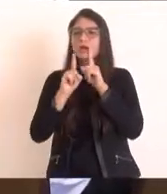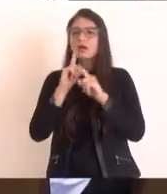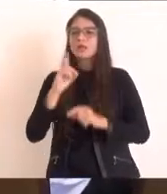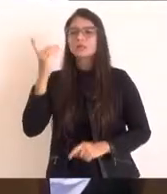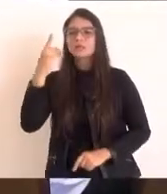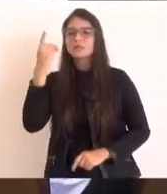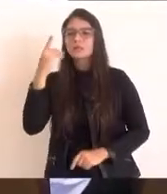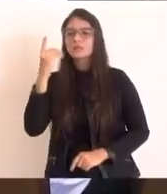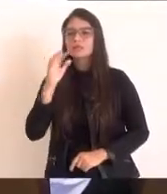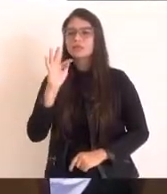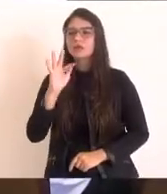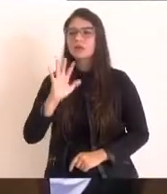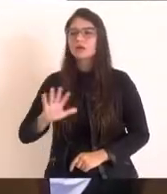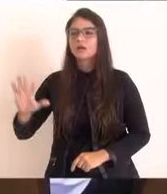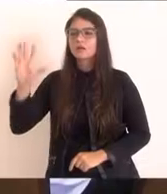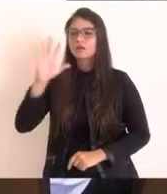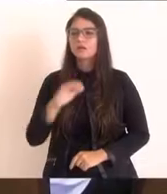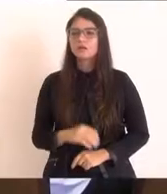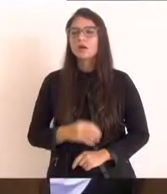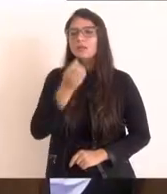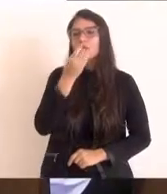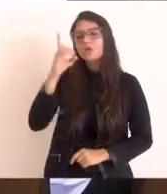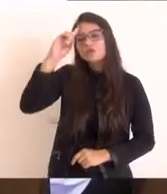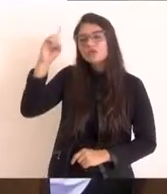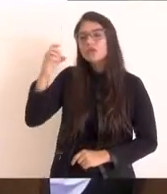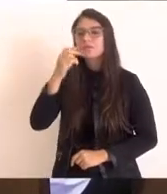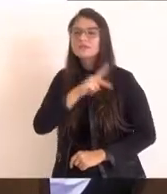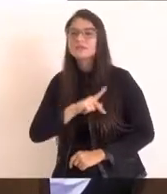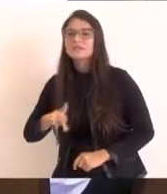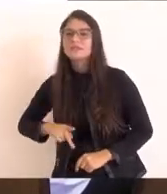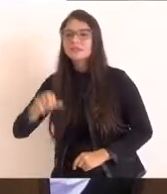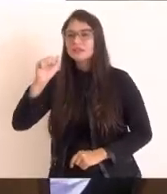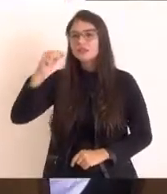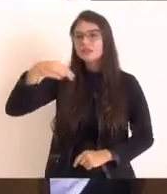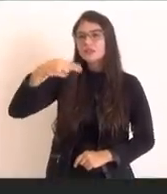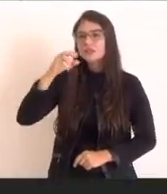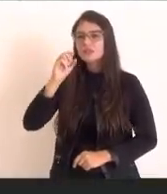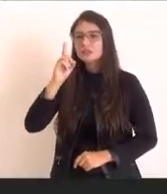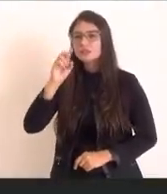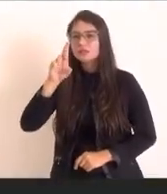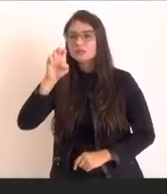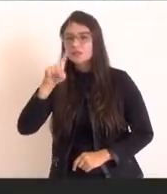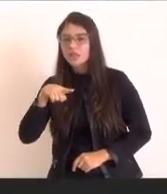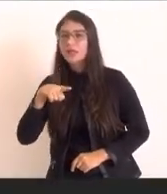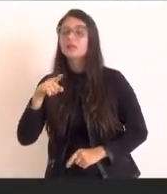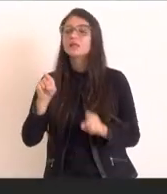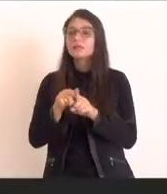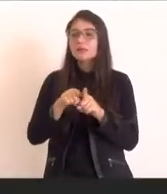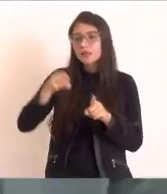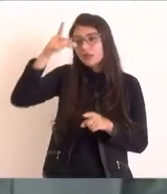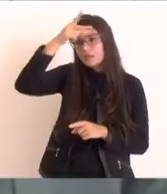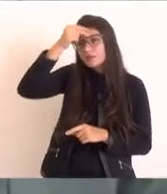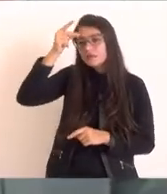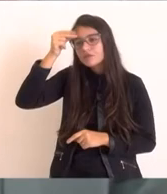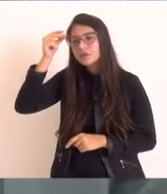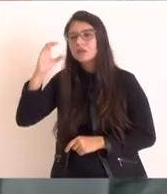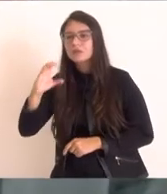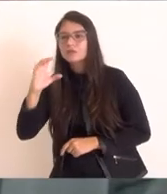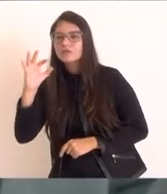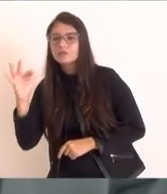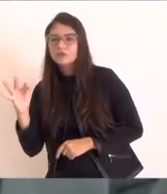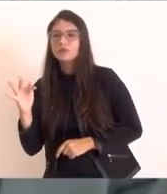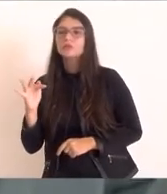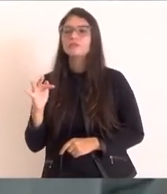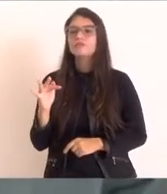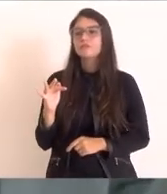dia, presidente André Siciliano, prazer falar com vocês, prefeito José Bonifácio, dessa prazível cidade,